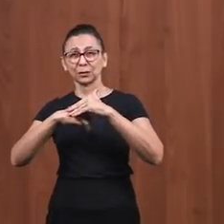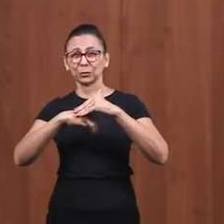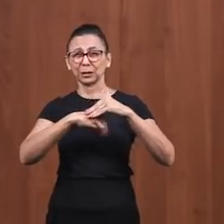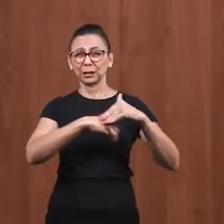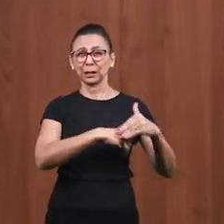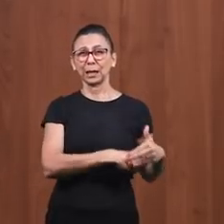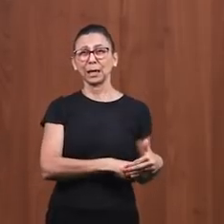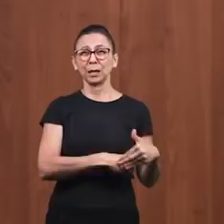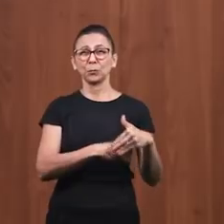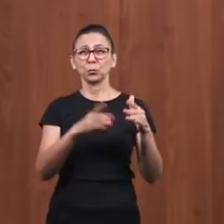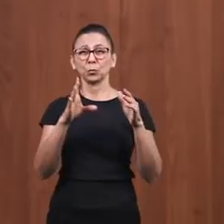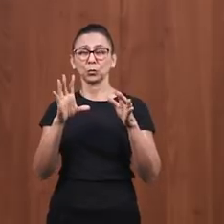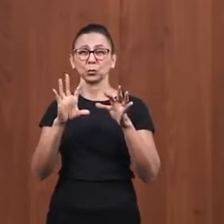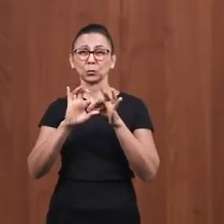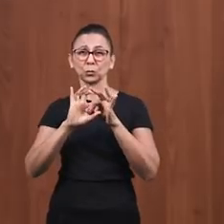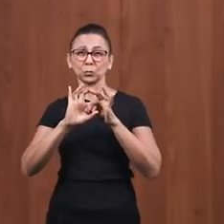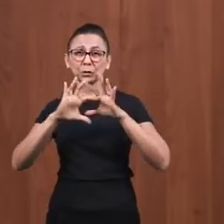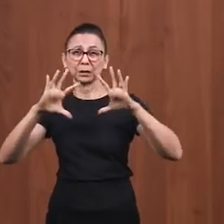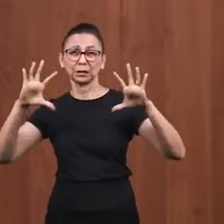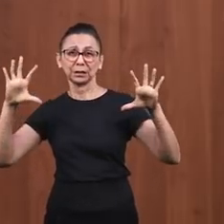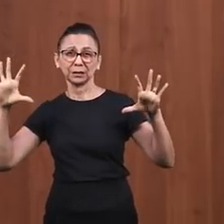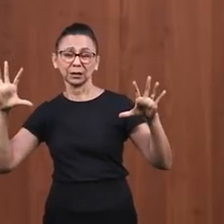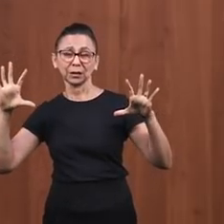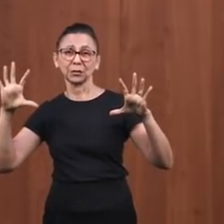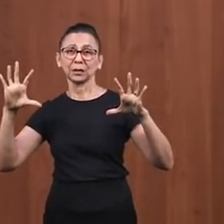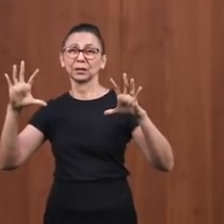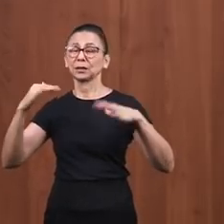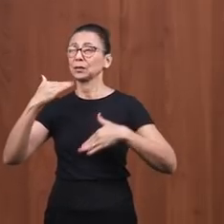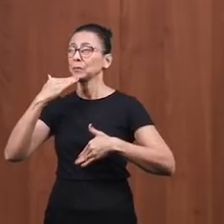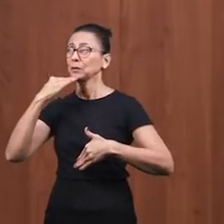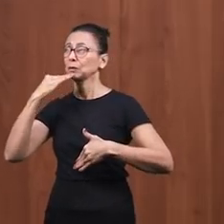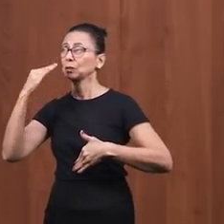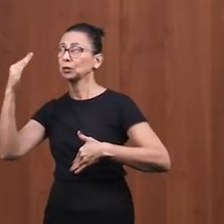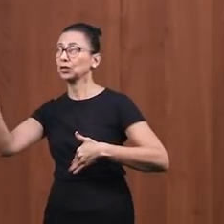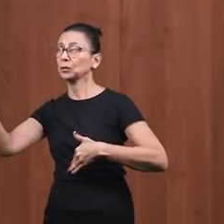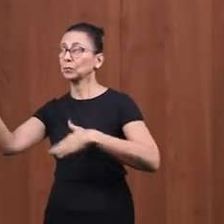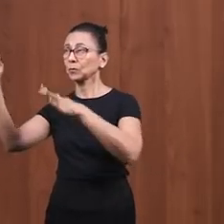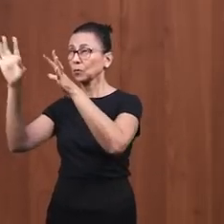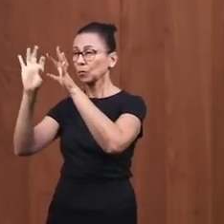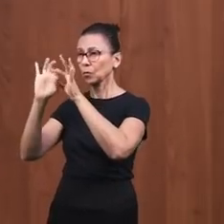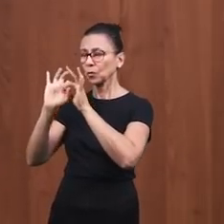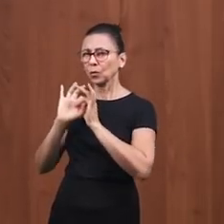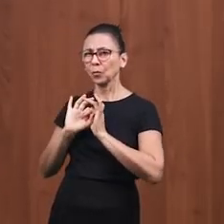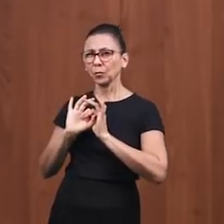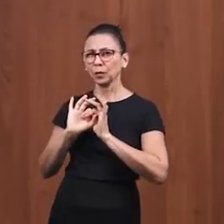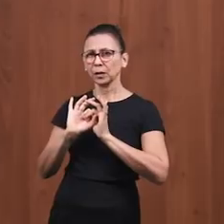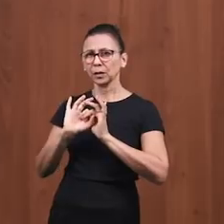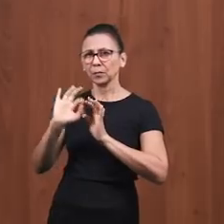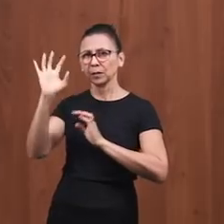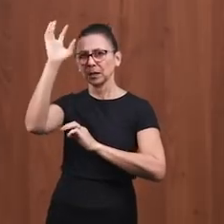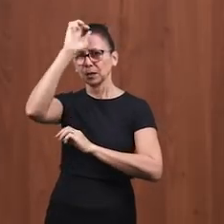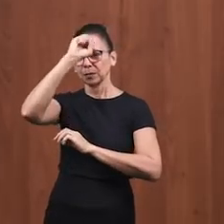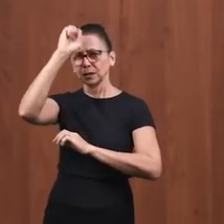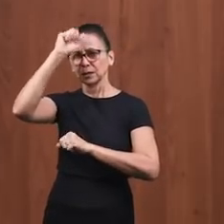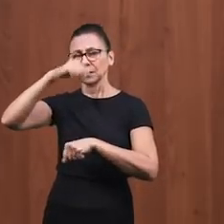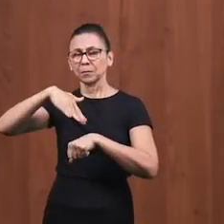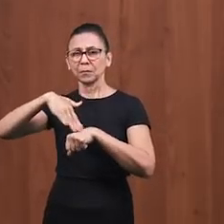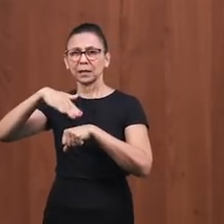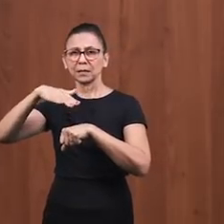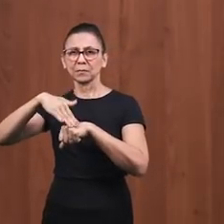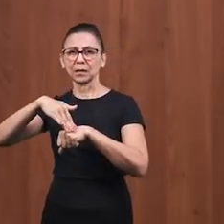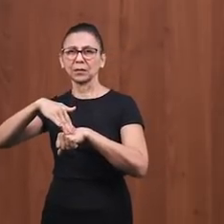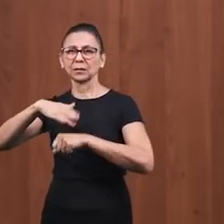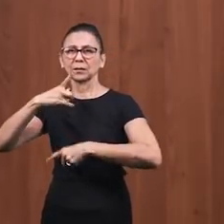tem feito separação entre nós e o Senhor e conceda-nos comunhão contigo Senhor, possamos aprender mais do Senhor e Te servir